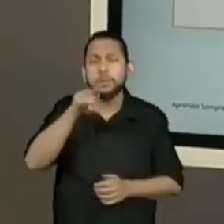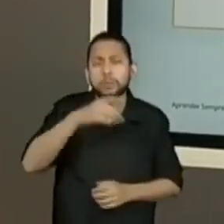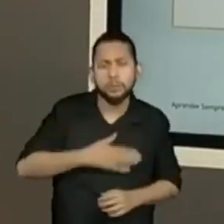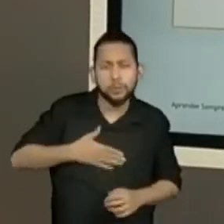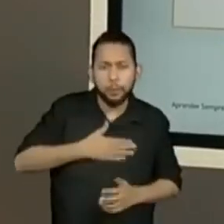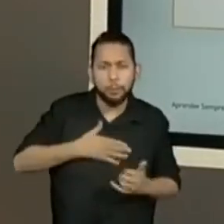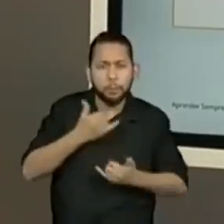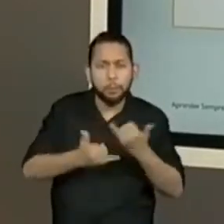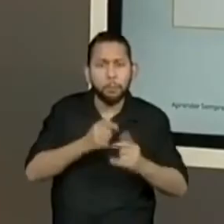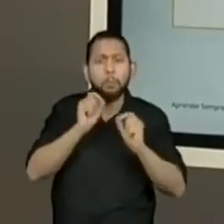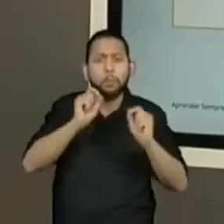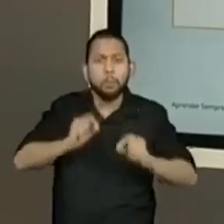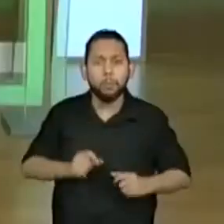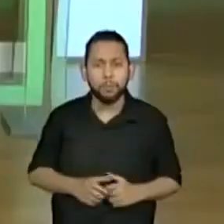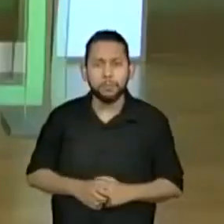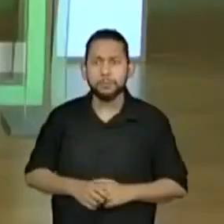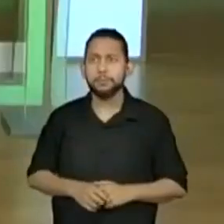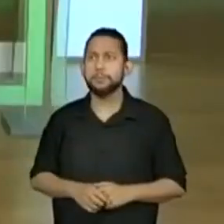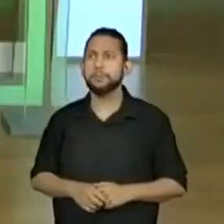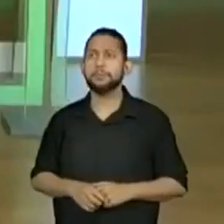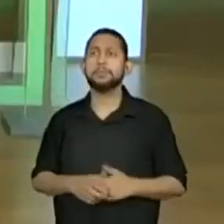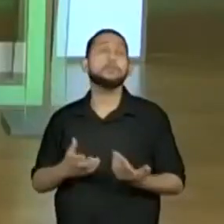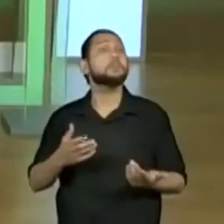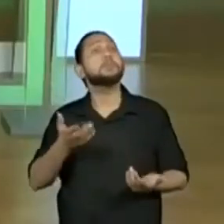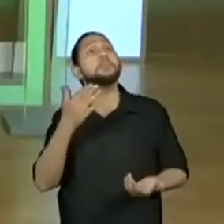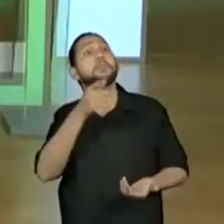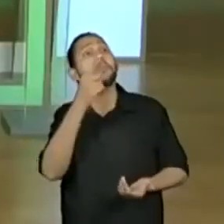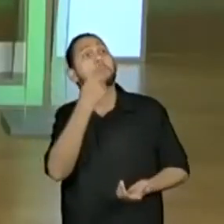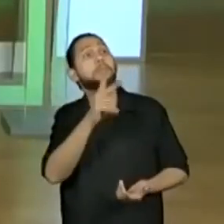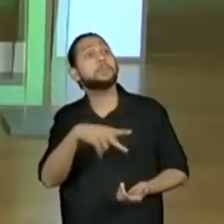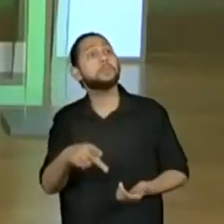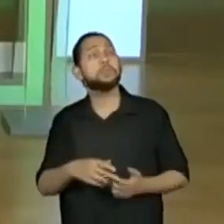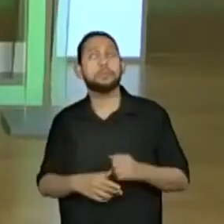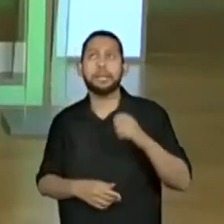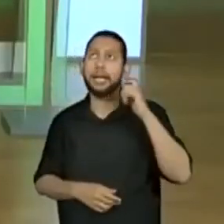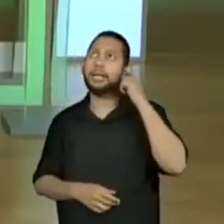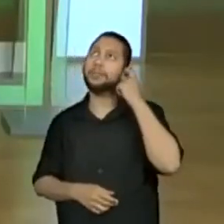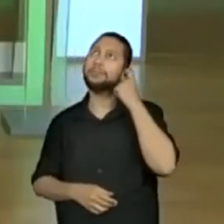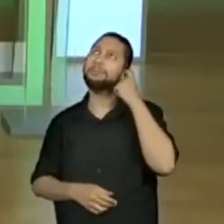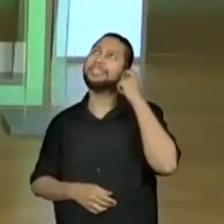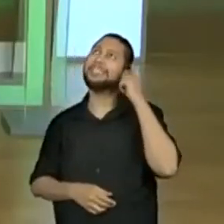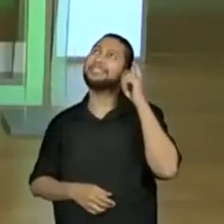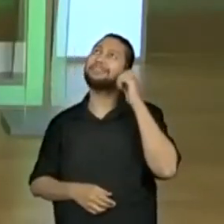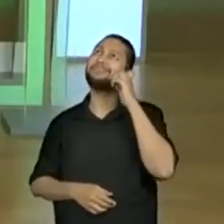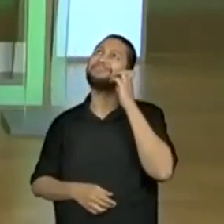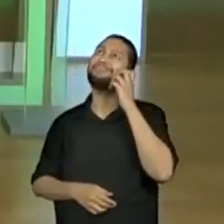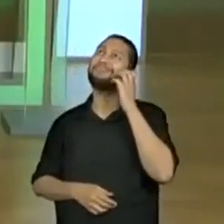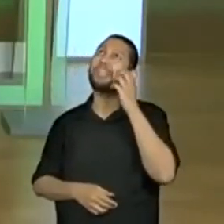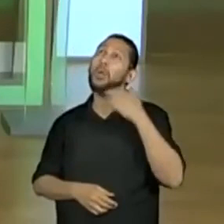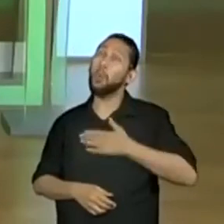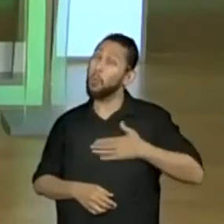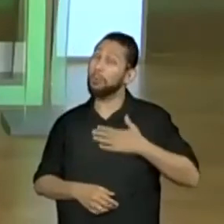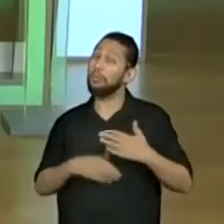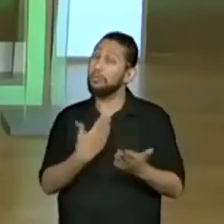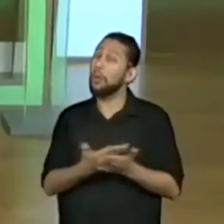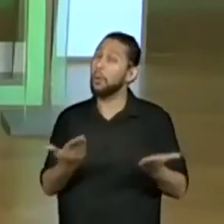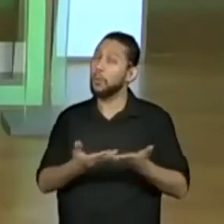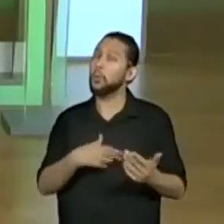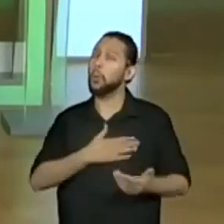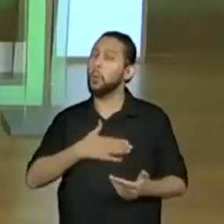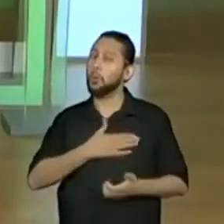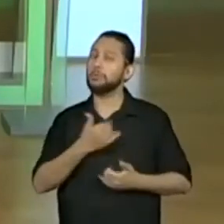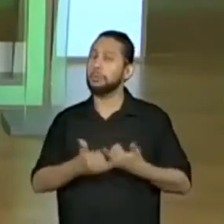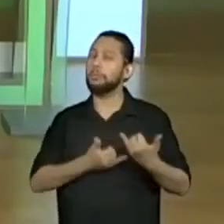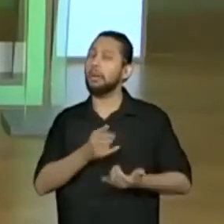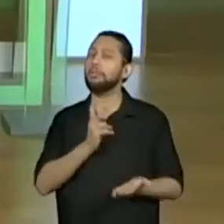Professora Kery, do que você gosta de brincar? Do que você gostava de brincar? Ah, é que eu gostava, né? Não, eu brinco ainda, a gente gosta de brincar ainda,